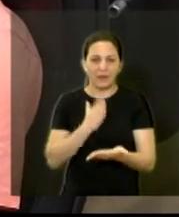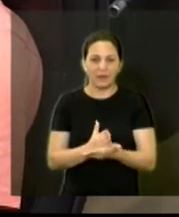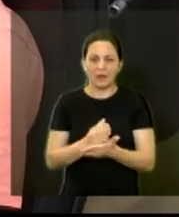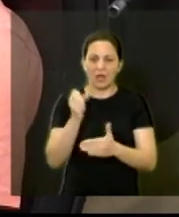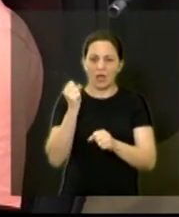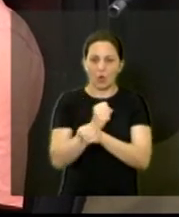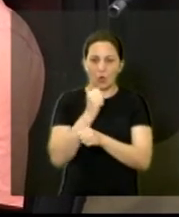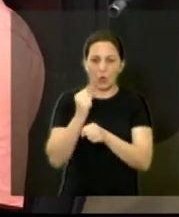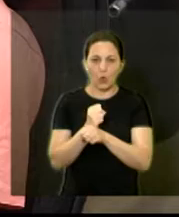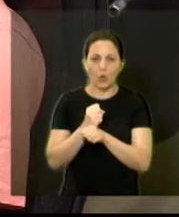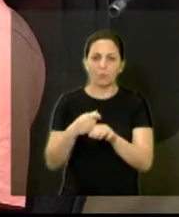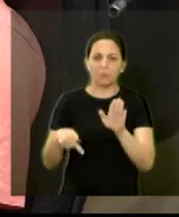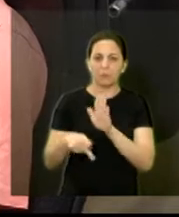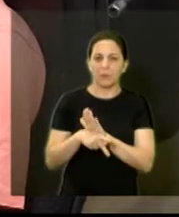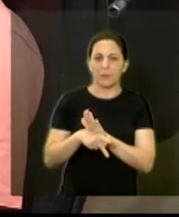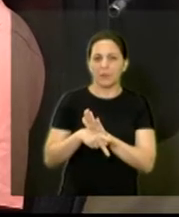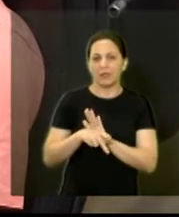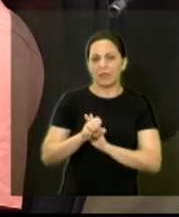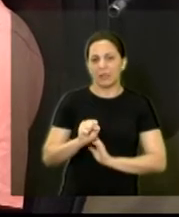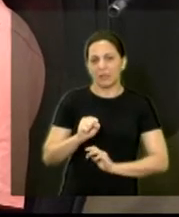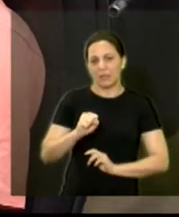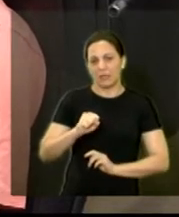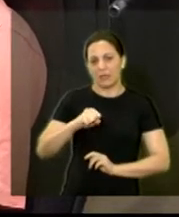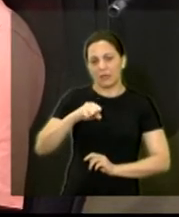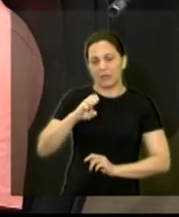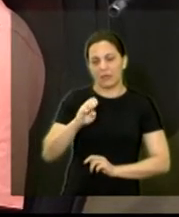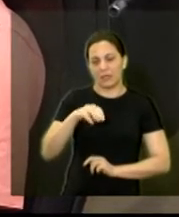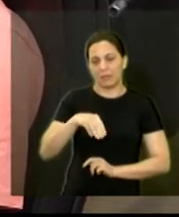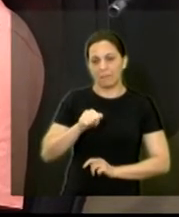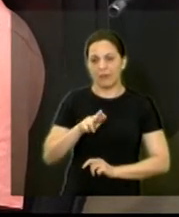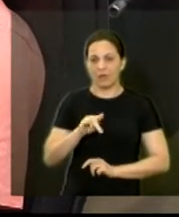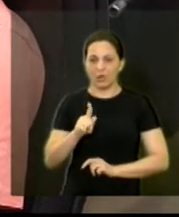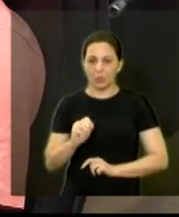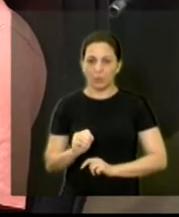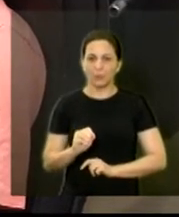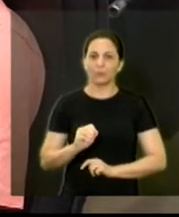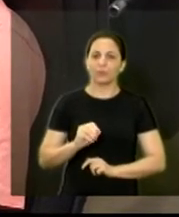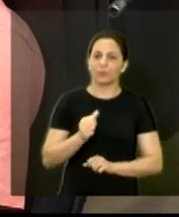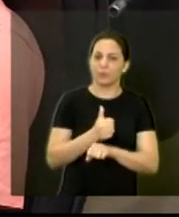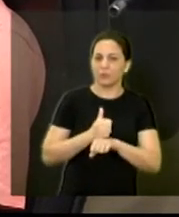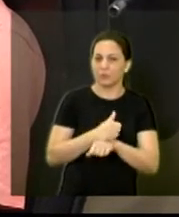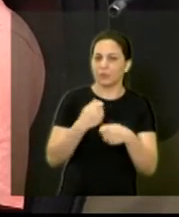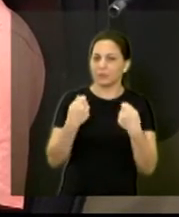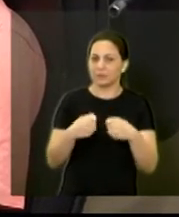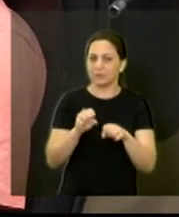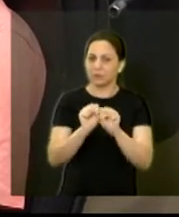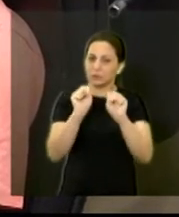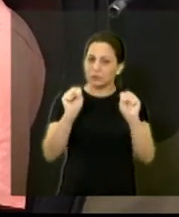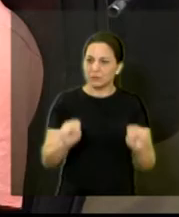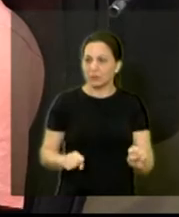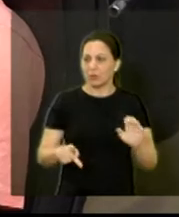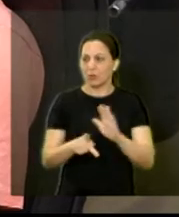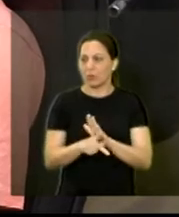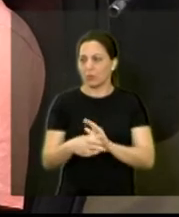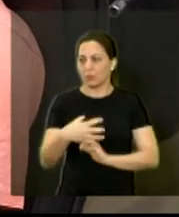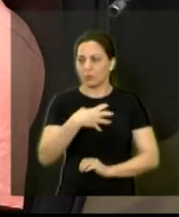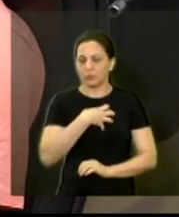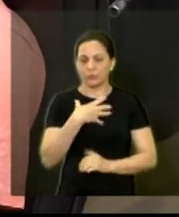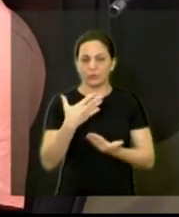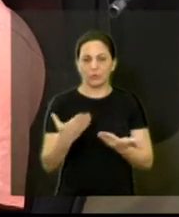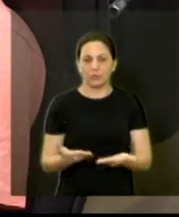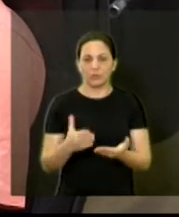estrutura maior de fiscalização e de profissionais para ter um sistema como esse